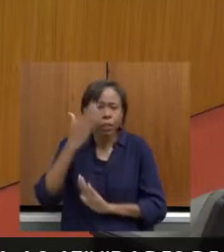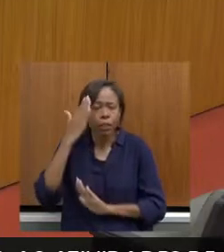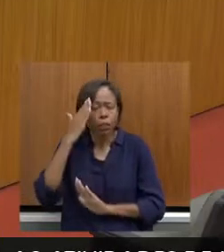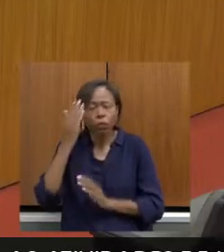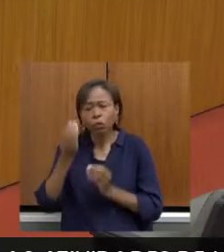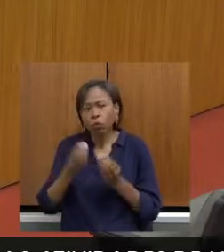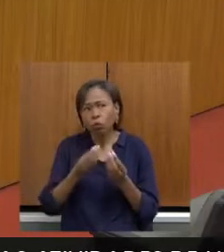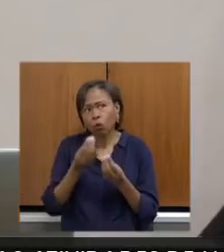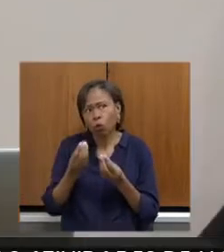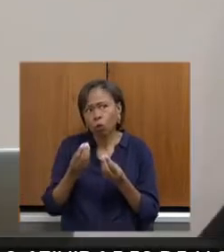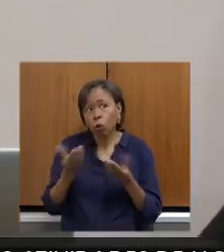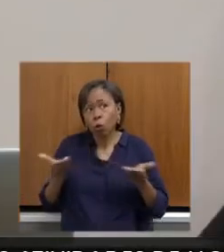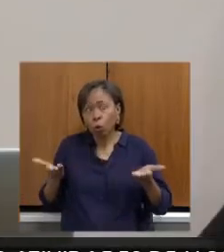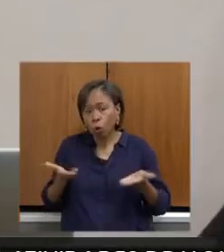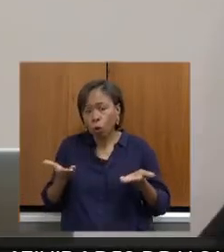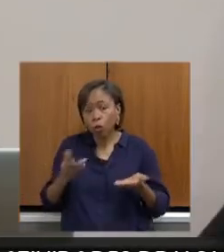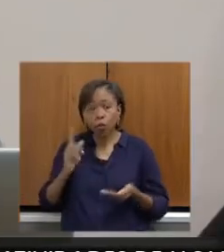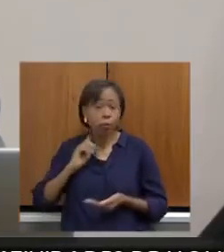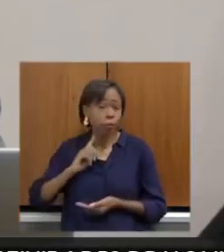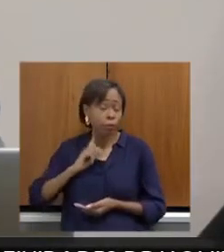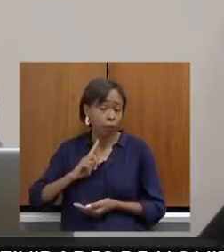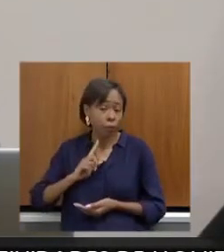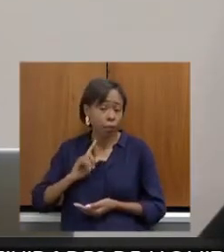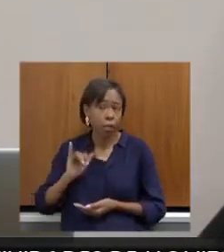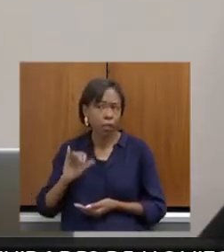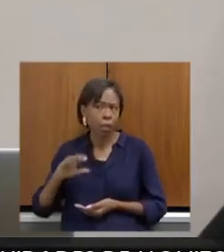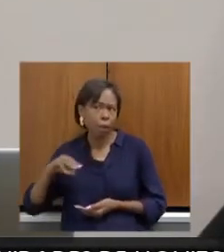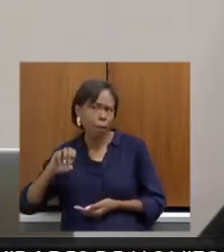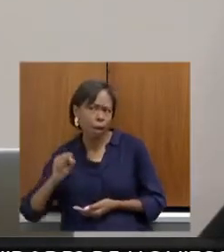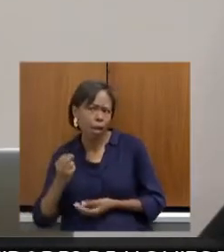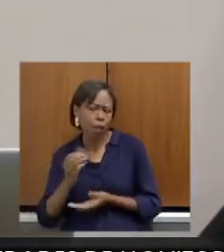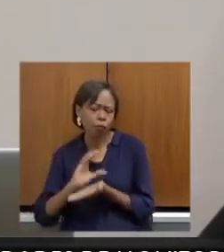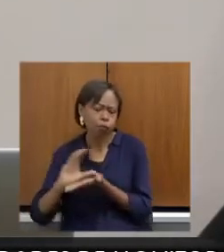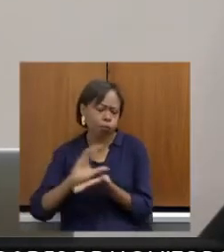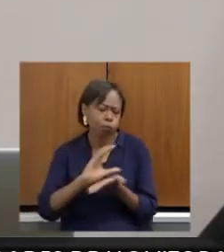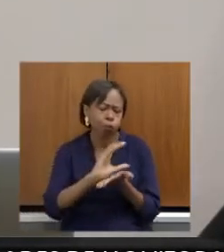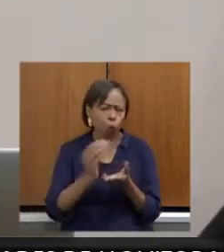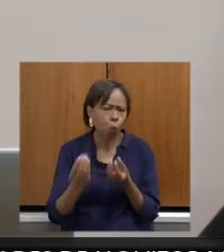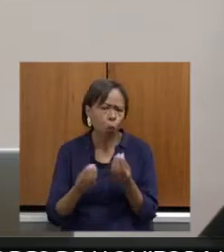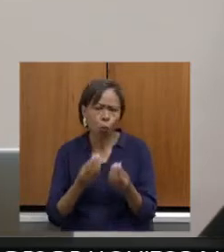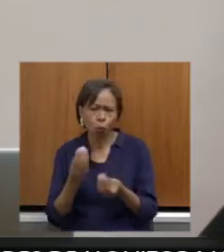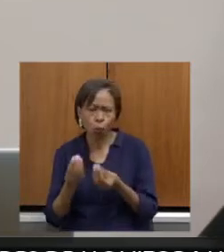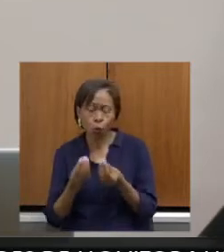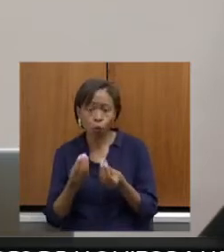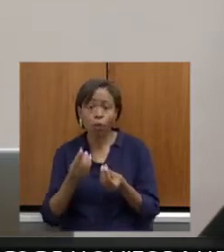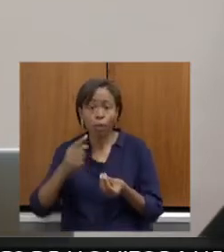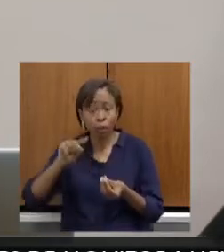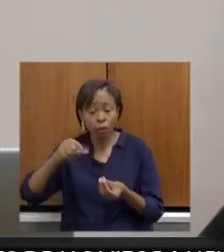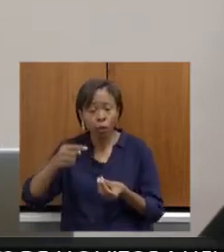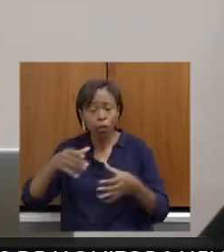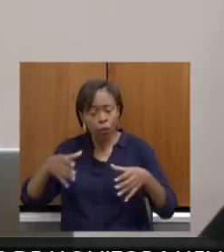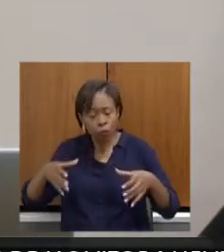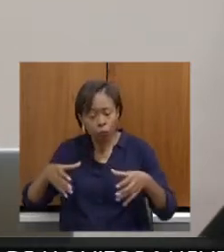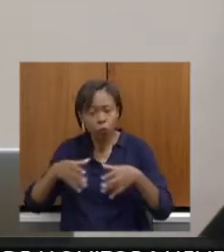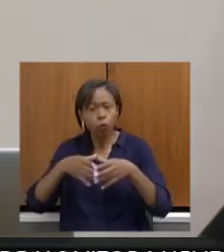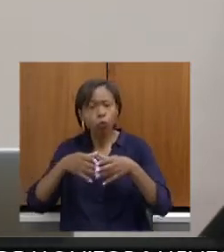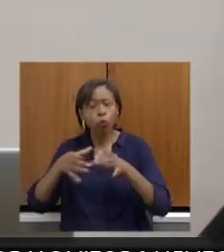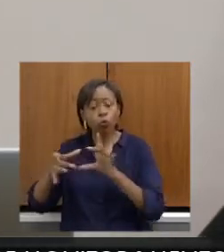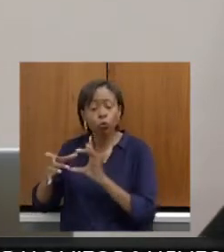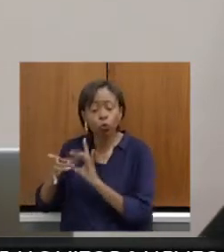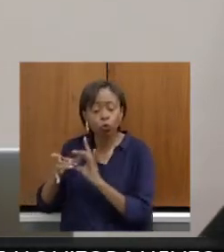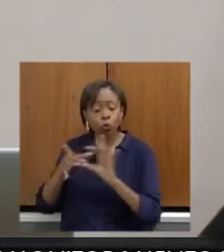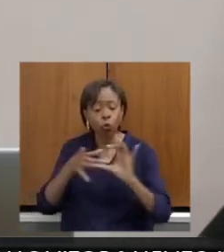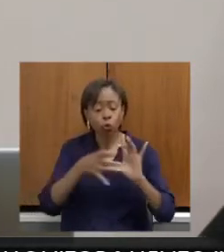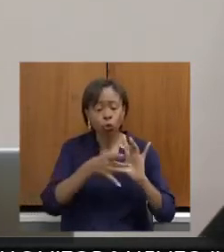status nós estamos no Estado de Minas Gerais, para que a gente possa ir em conjunto fazer-se trilhar esse novo caminho.